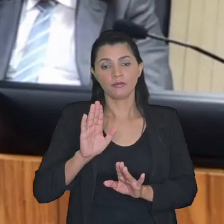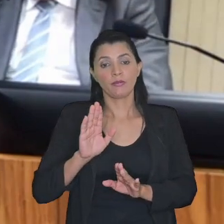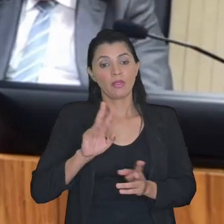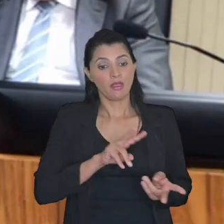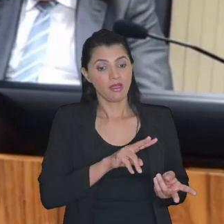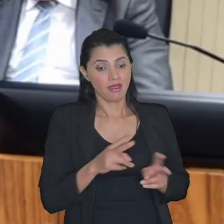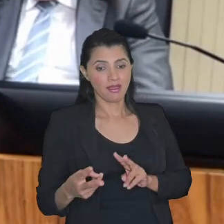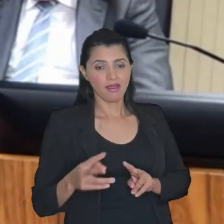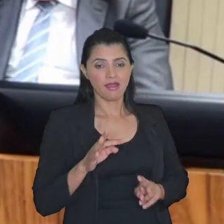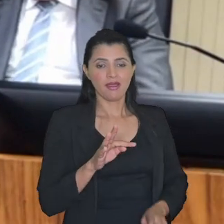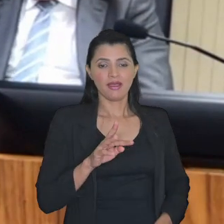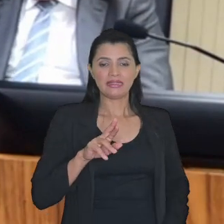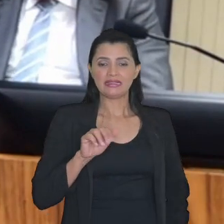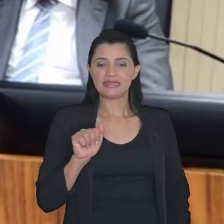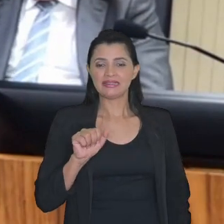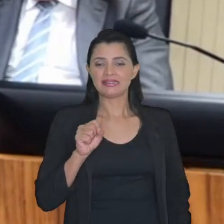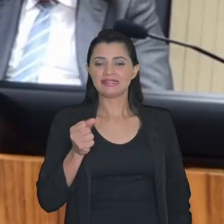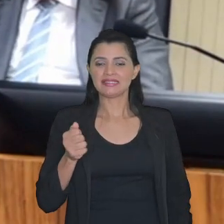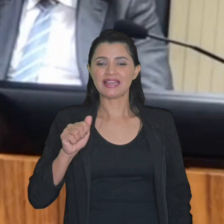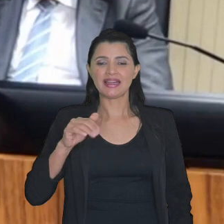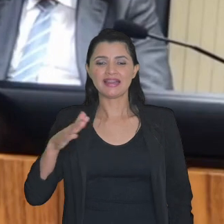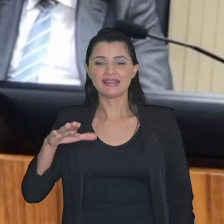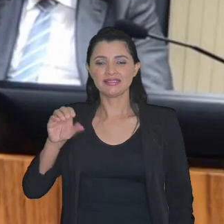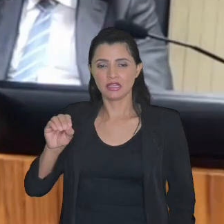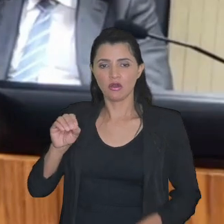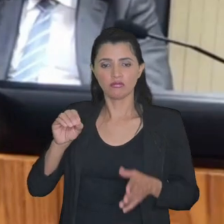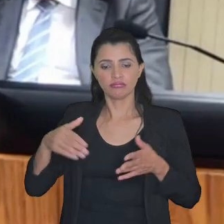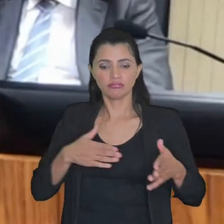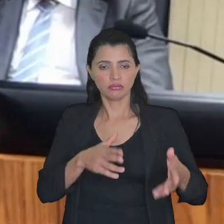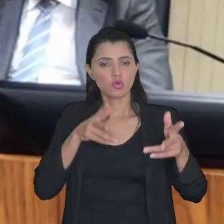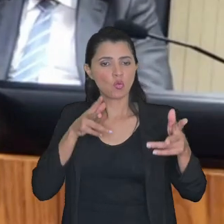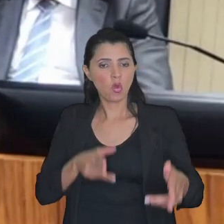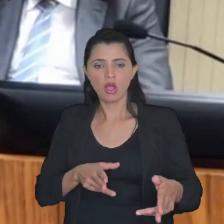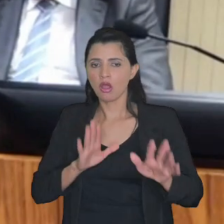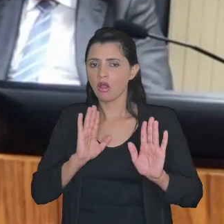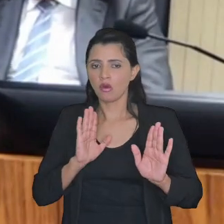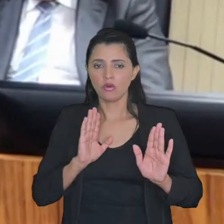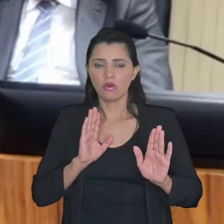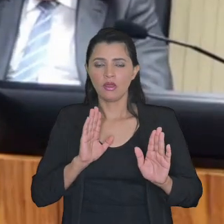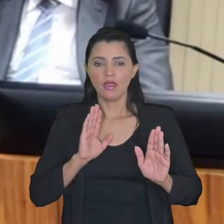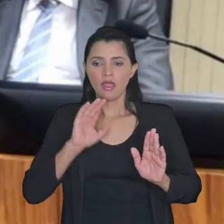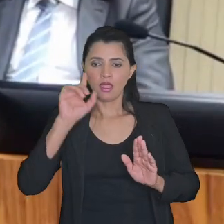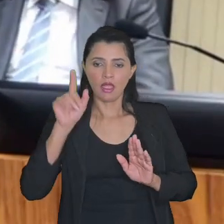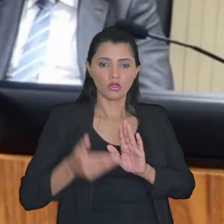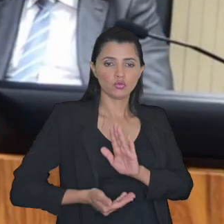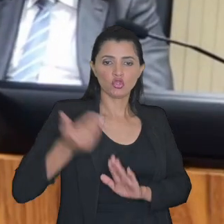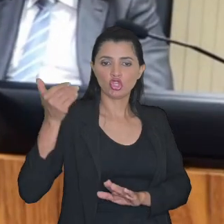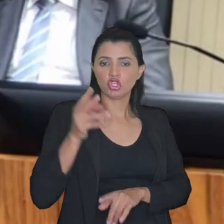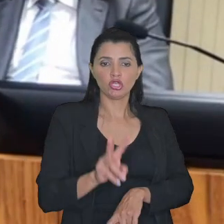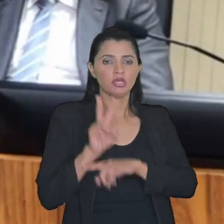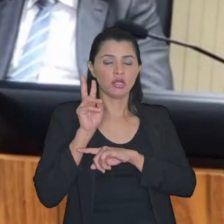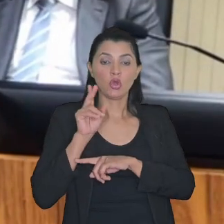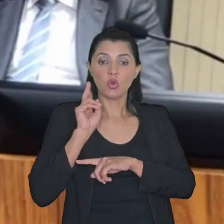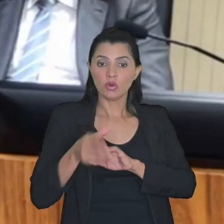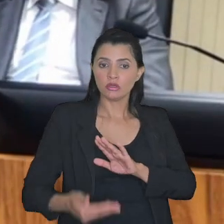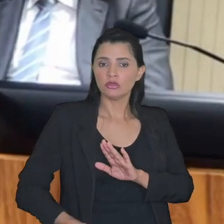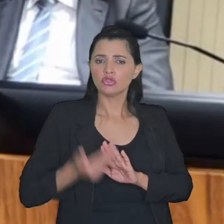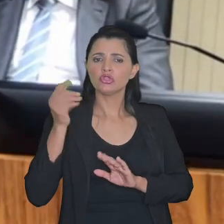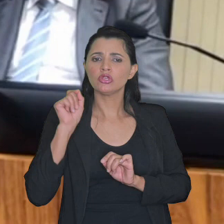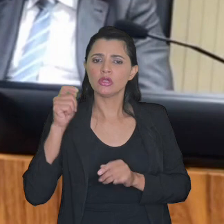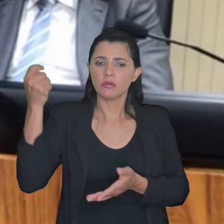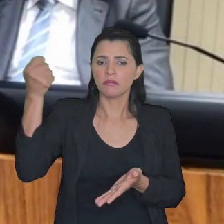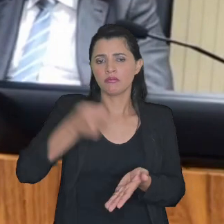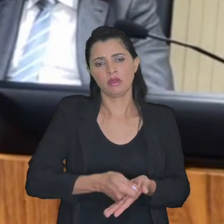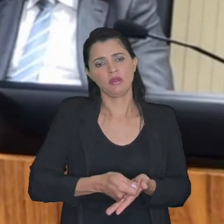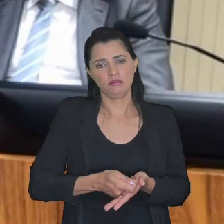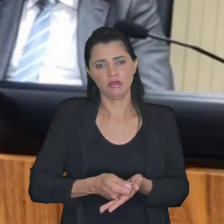transação meus caros ela está nesse caminho nesse mesmo caminho ela não extingue o crédito tributário o que extingue o crédito tributário